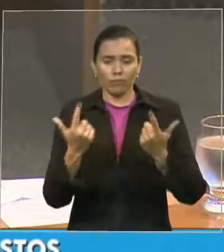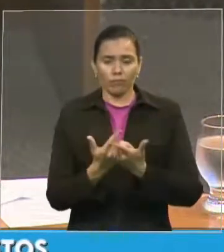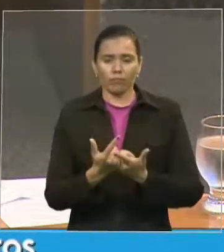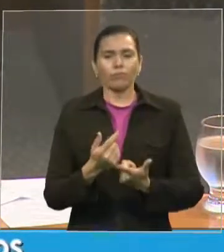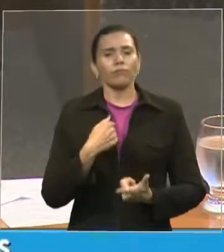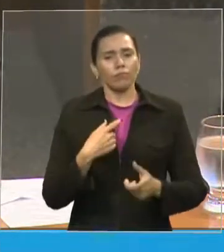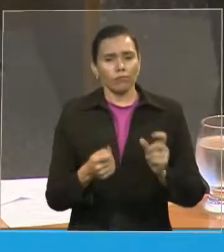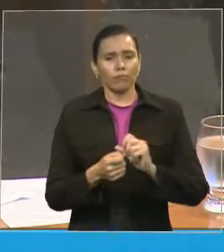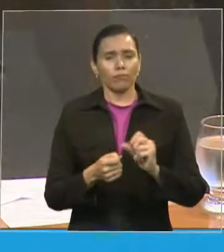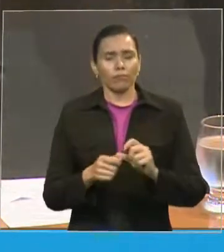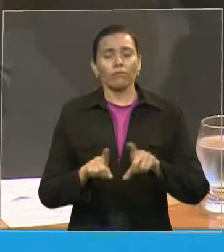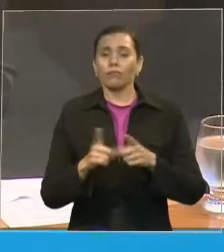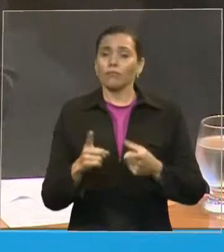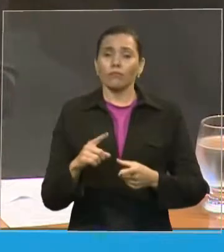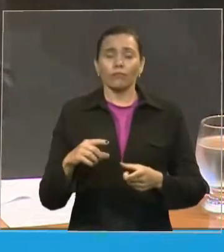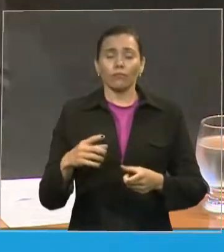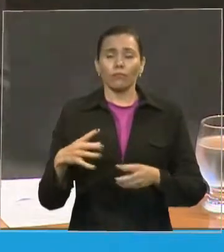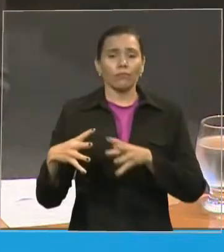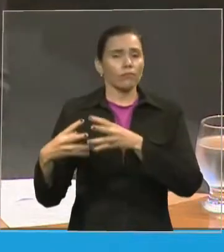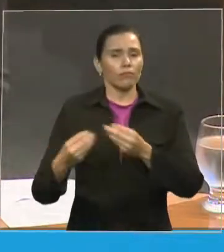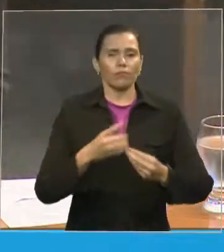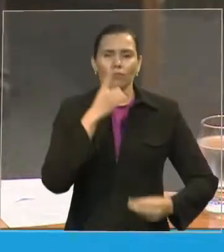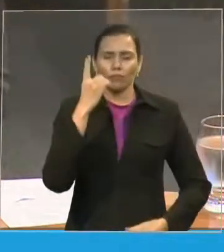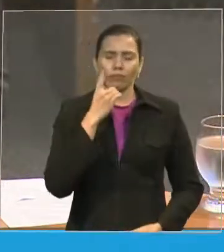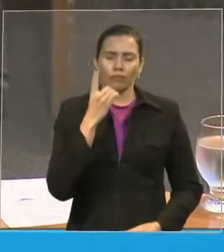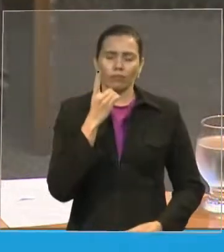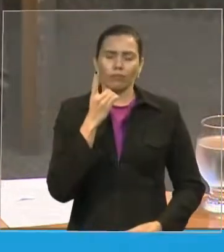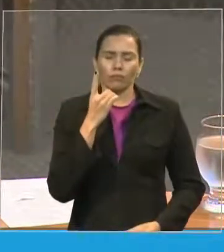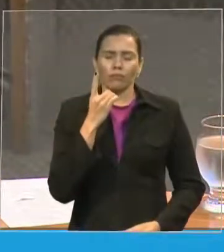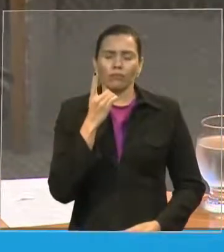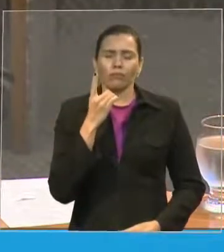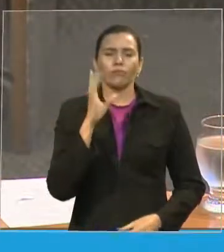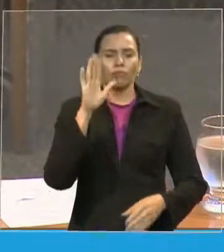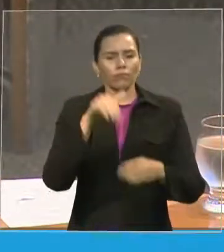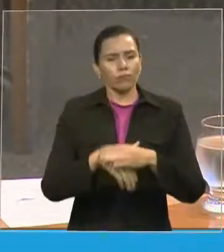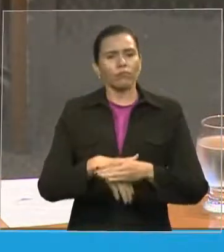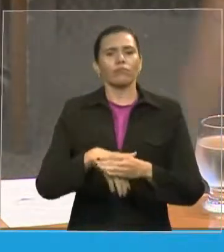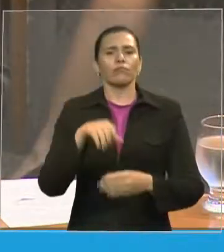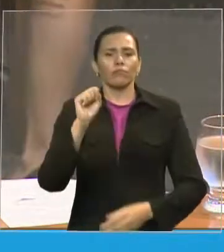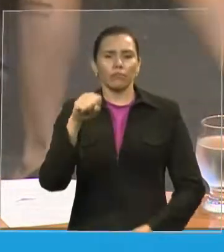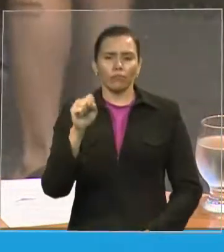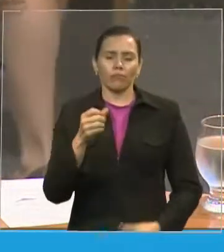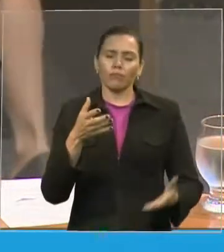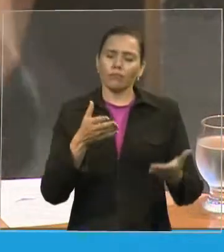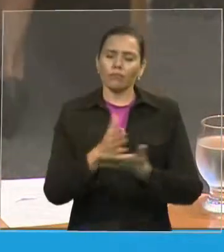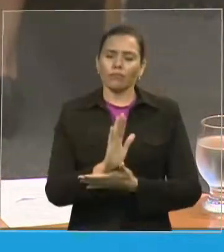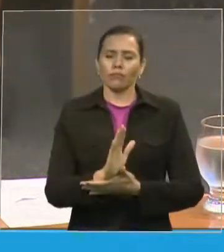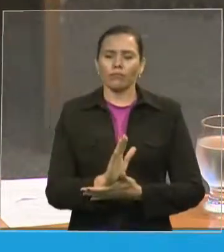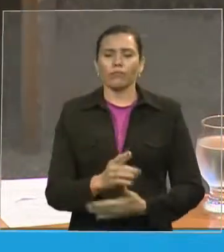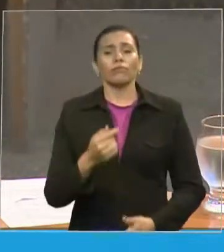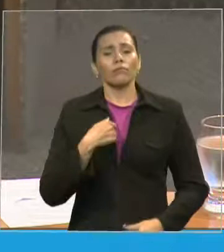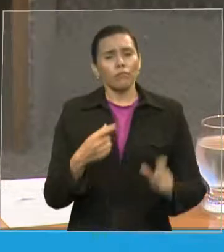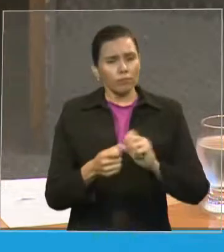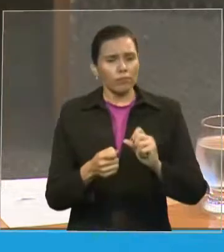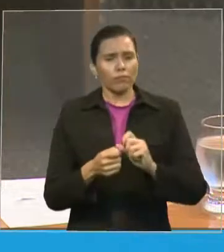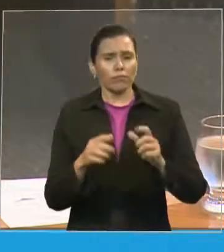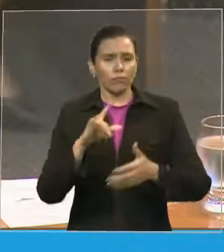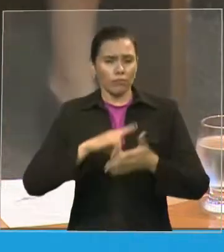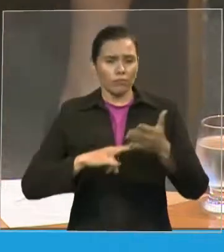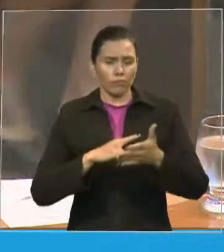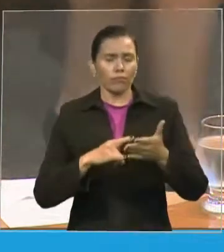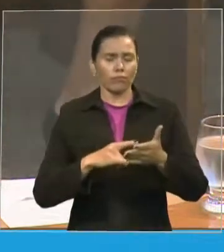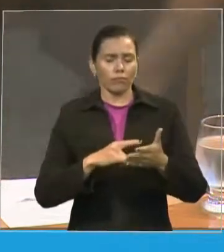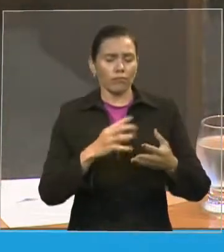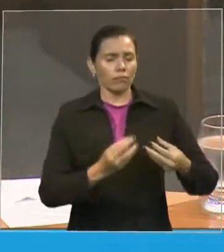mas, assim, não é só da nossa autoria, mas foi aprovado por toda essa casa, na qual a gente agradece todos os deputados